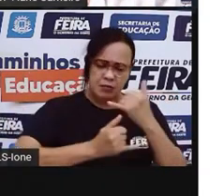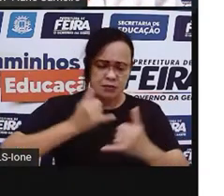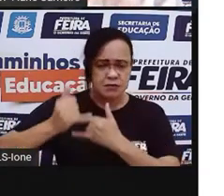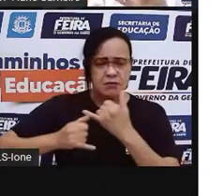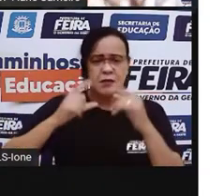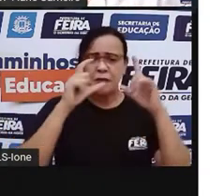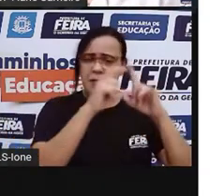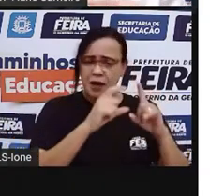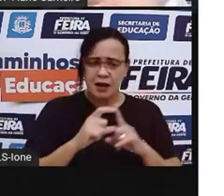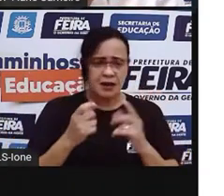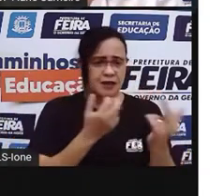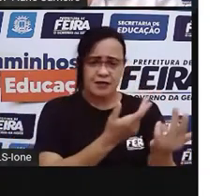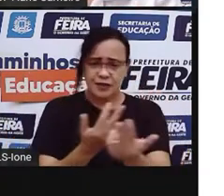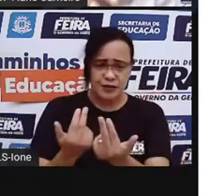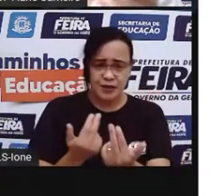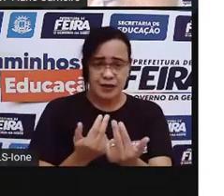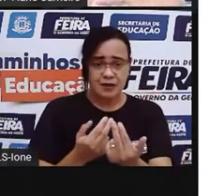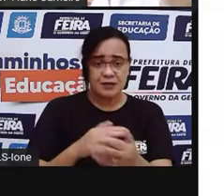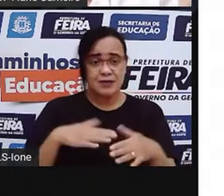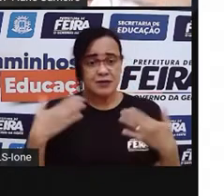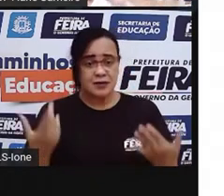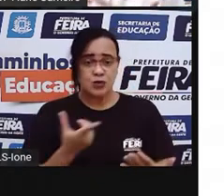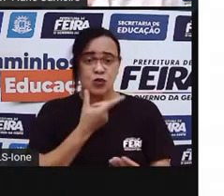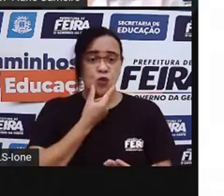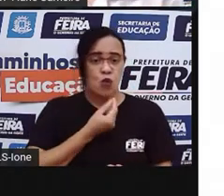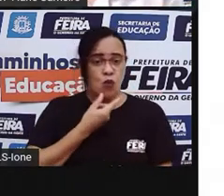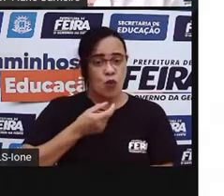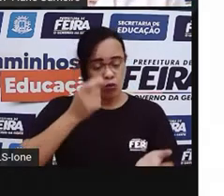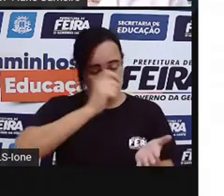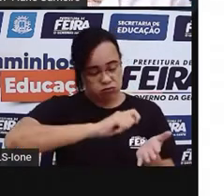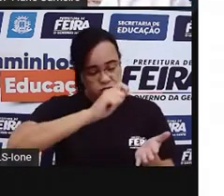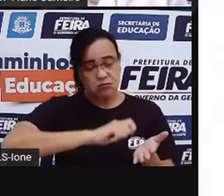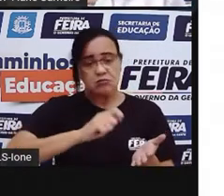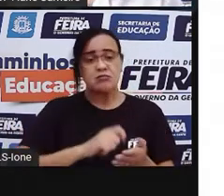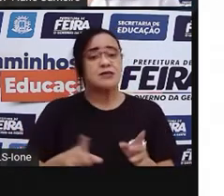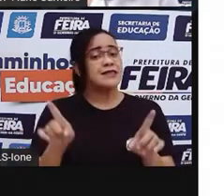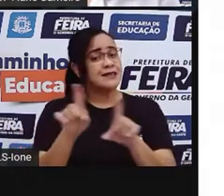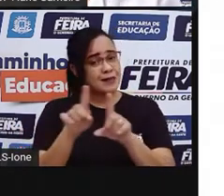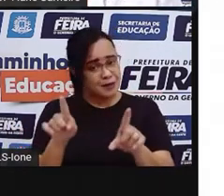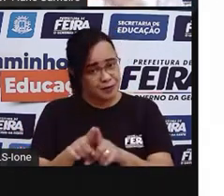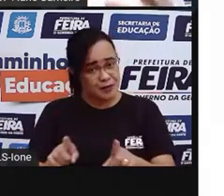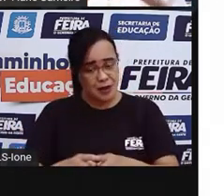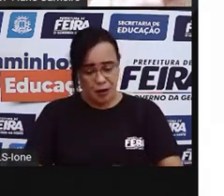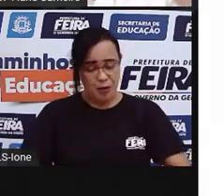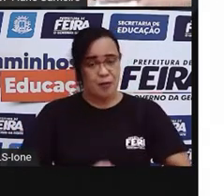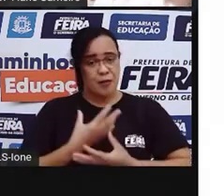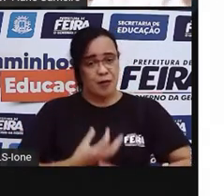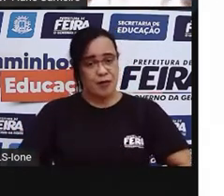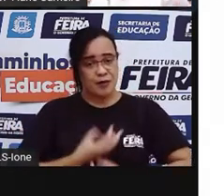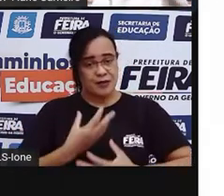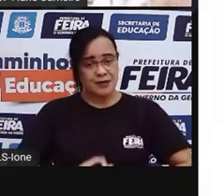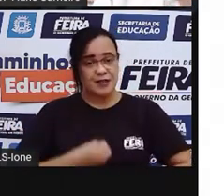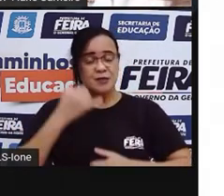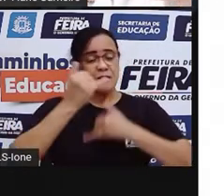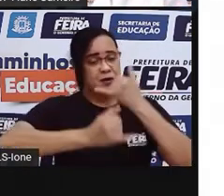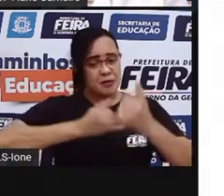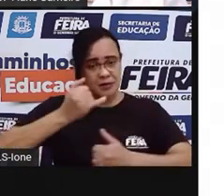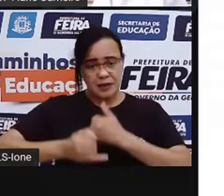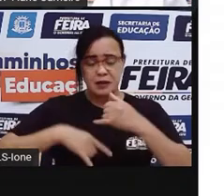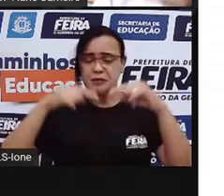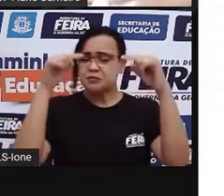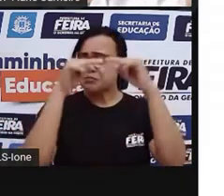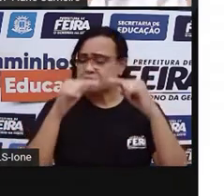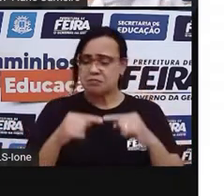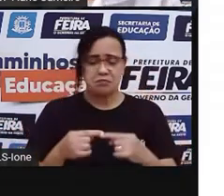autor, como o José Paulo Paes, ele foi brincando com esse poema. E foi falando como as palavras, elas